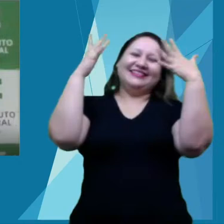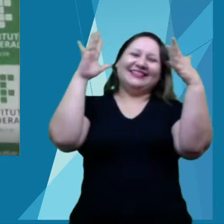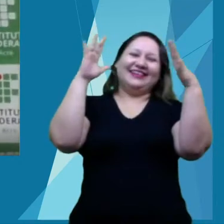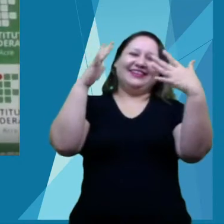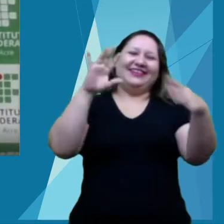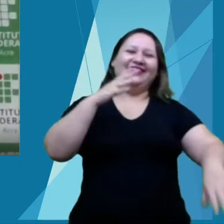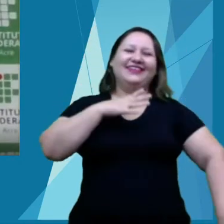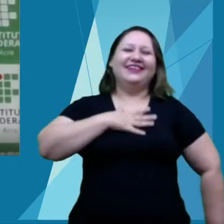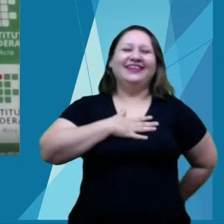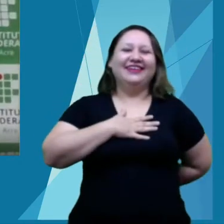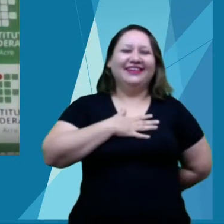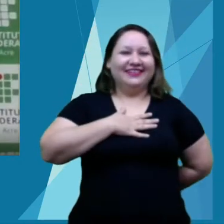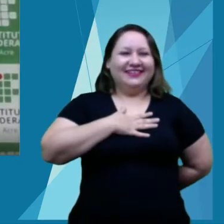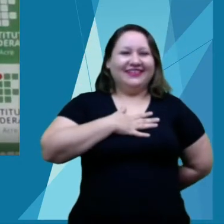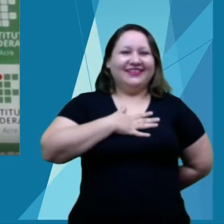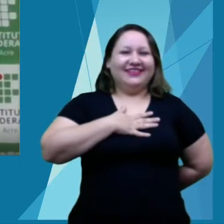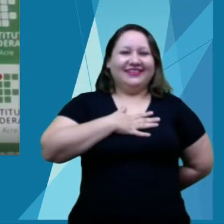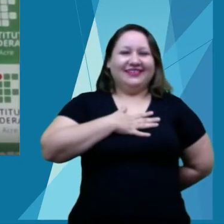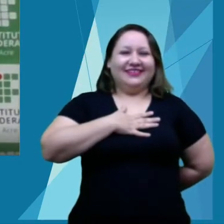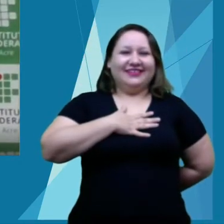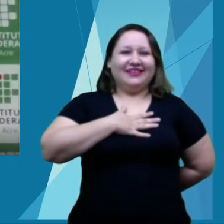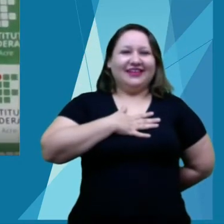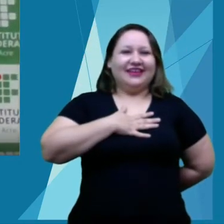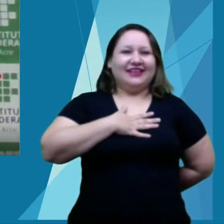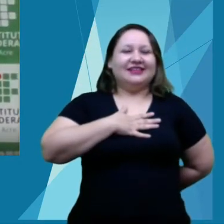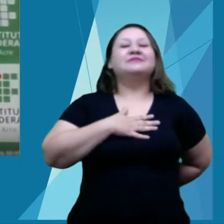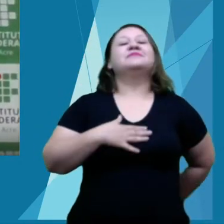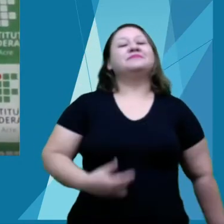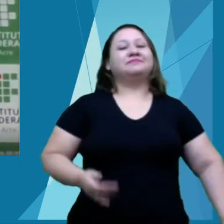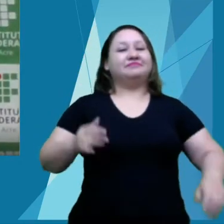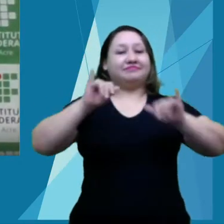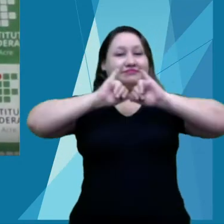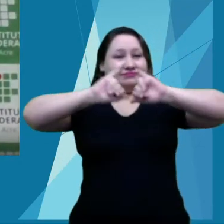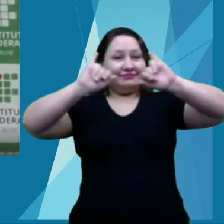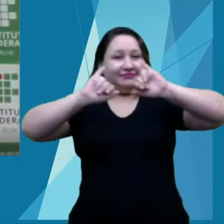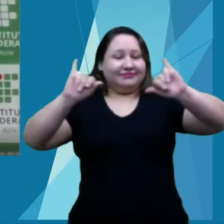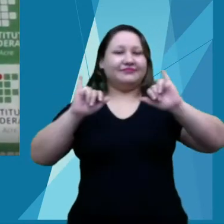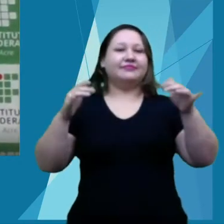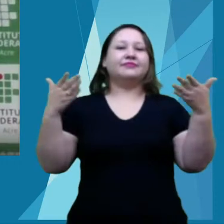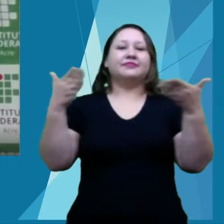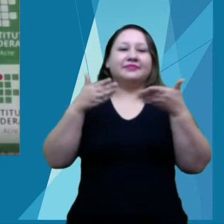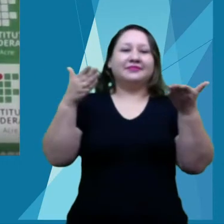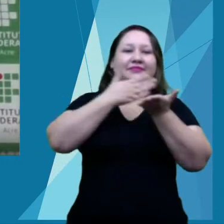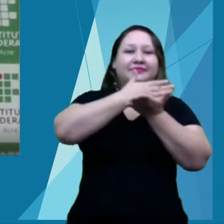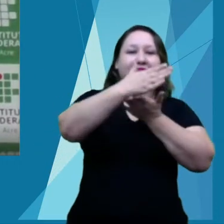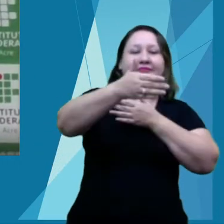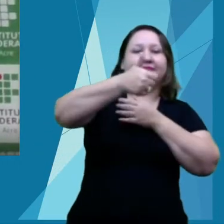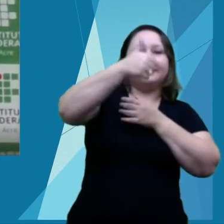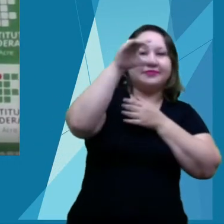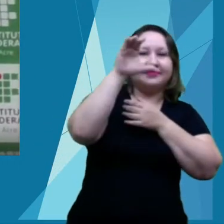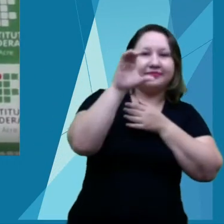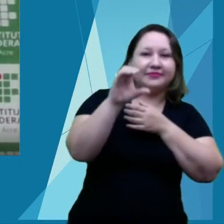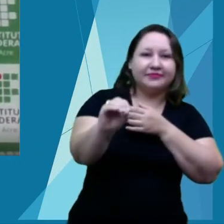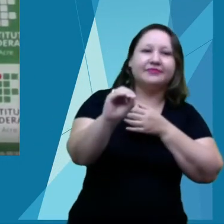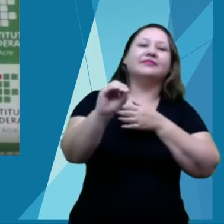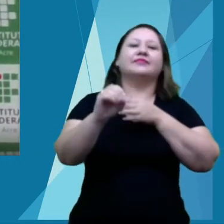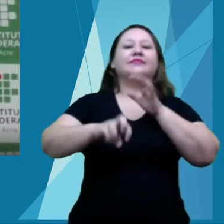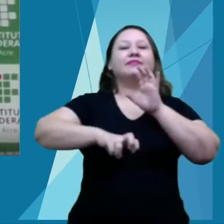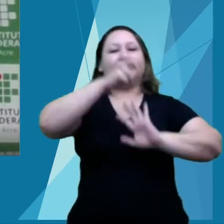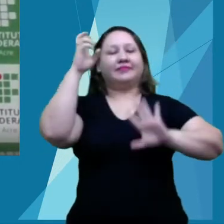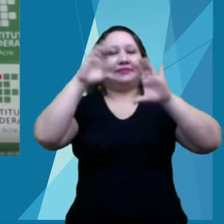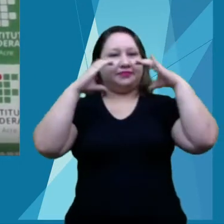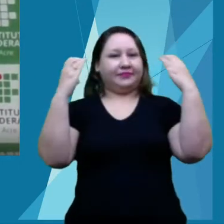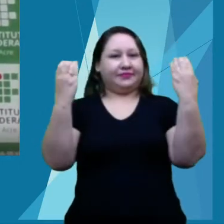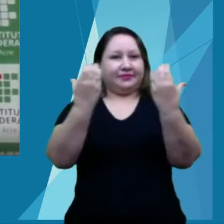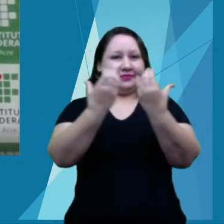Informamos que a partir das dez horas a programação do quinto conceitê